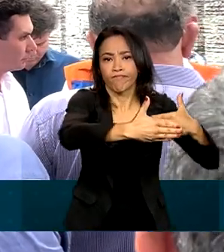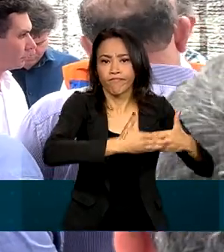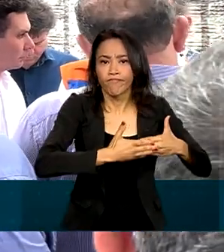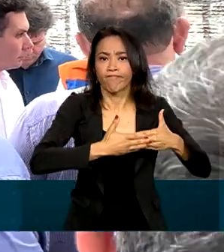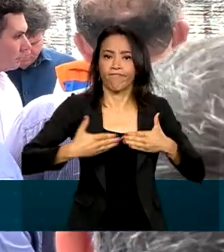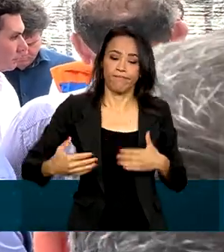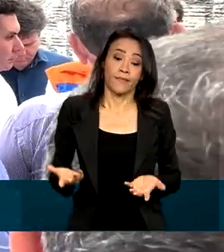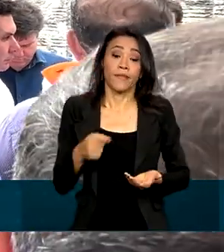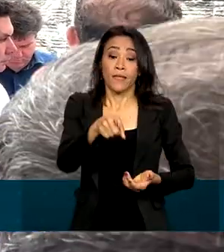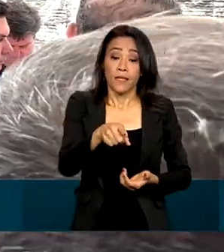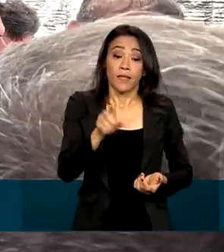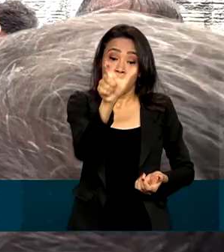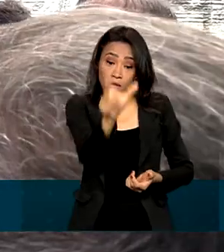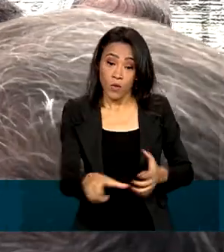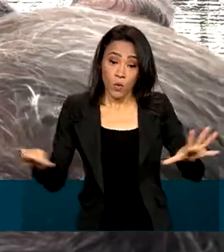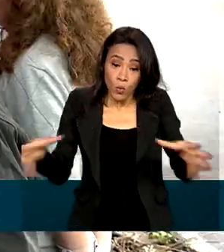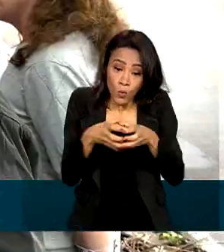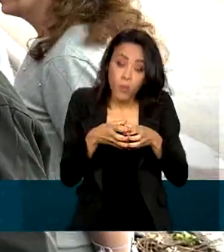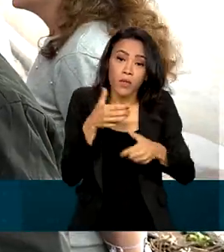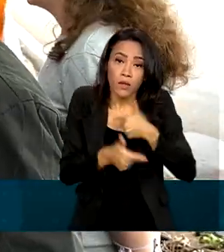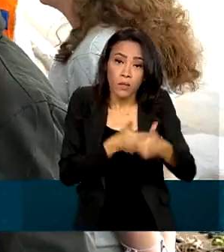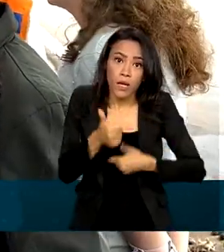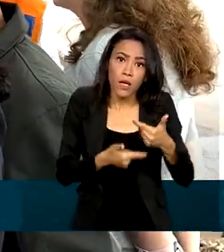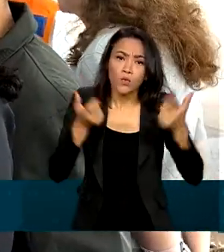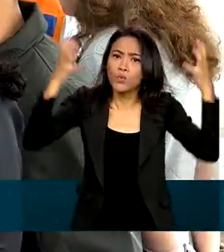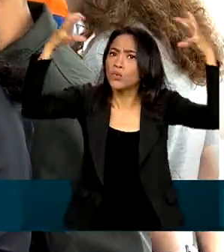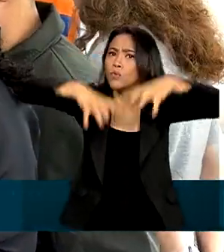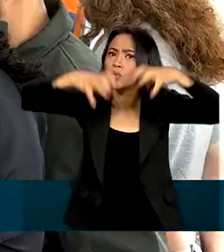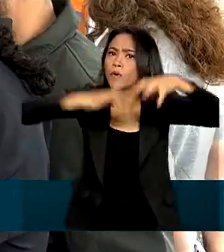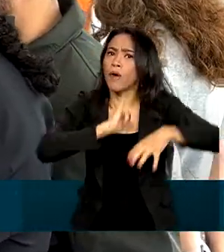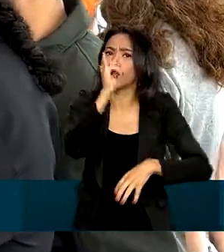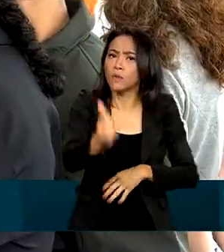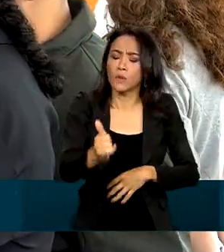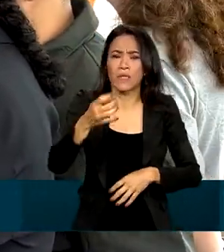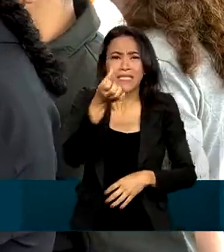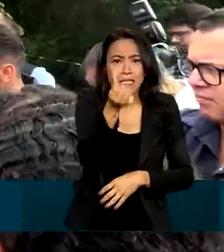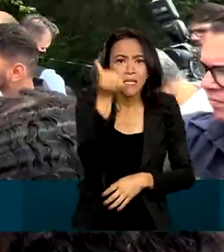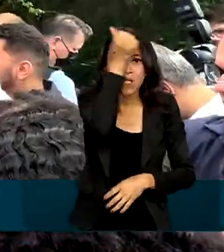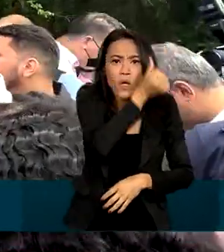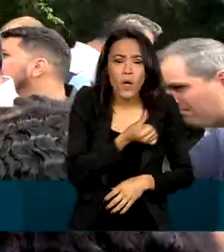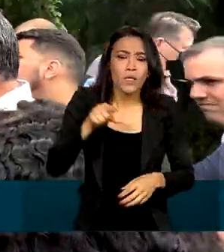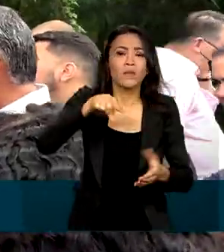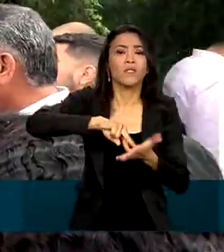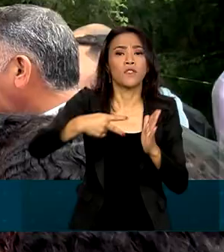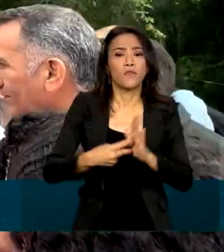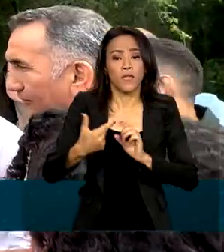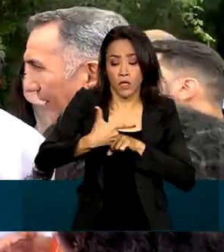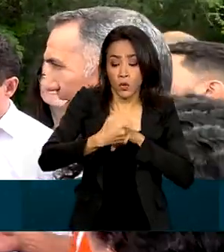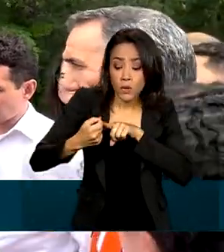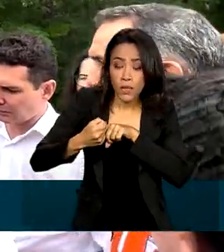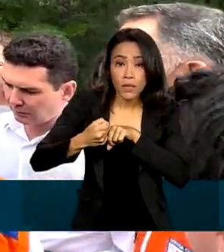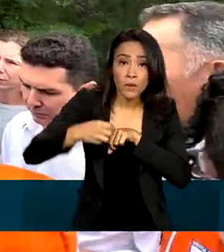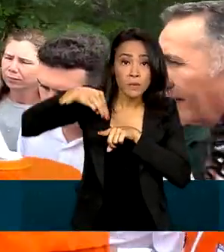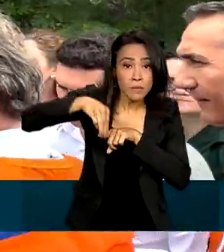a Defesa Civil Estadual, no dia 28 de dezembro, choveu em apenas seis horas, o equivalente a 200 milímetros, o